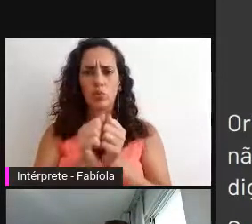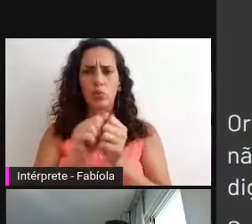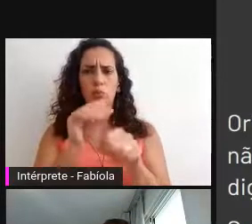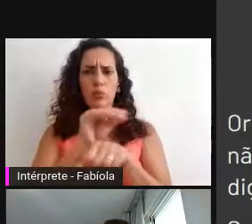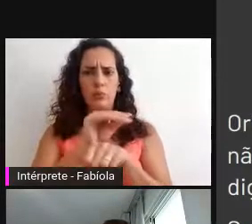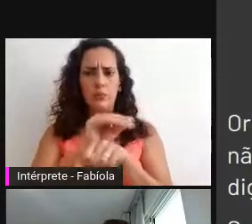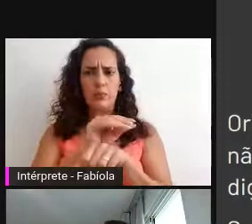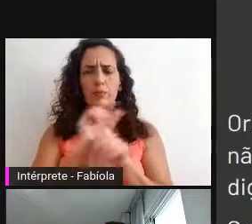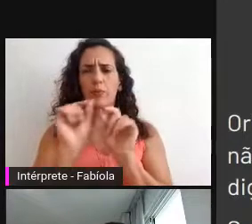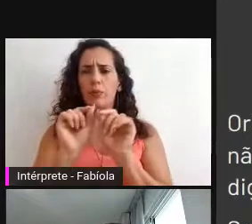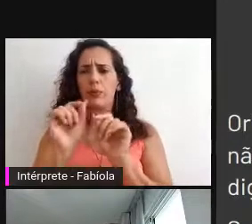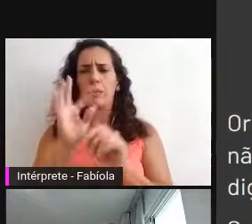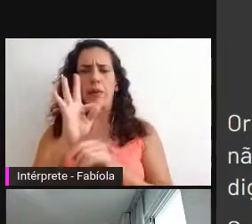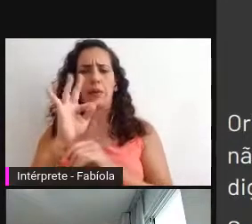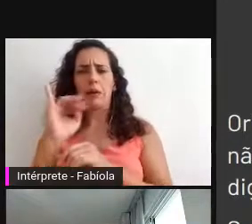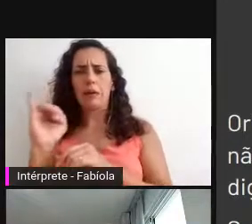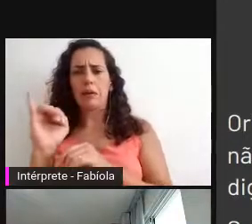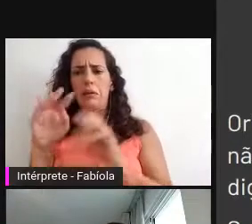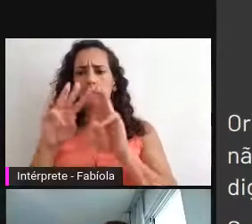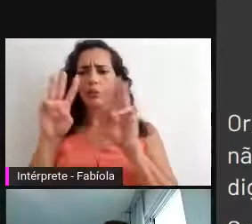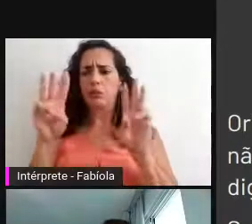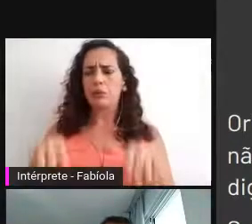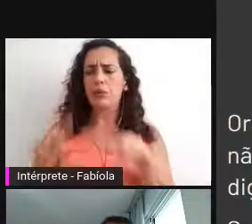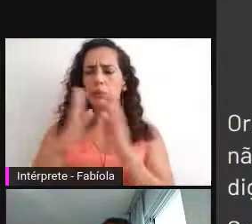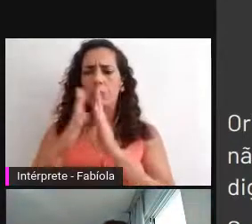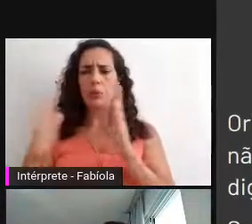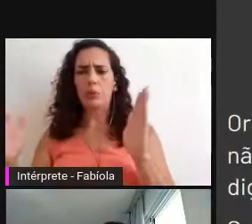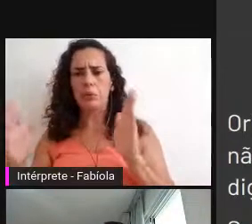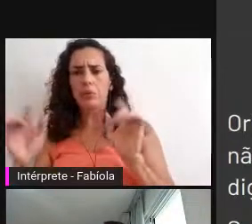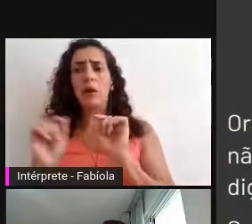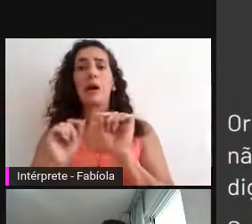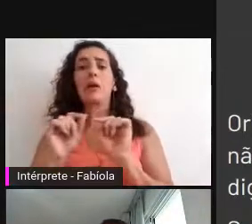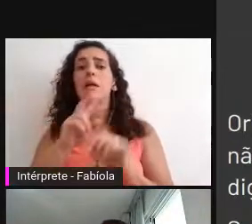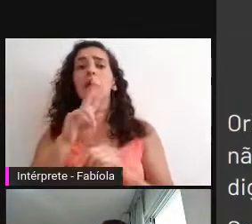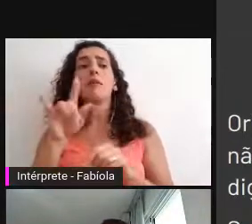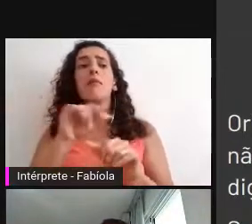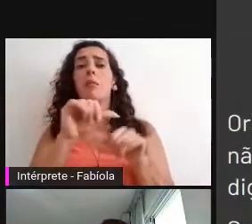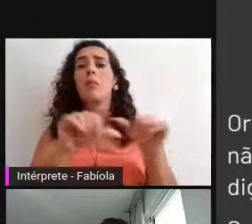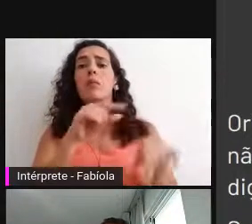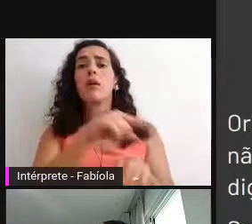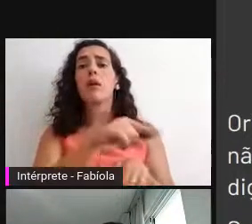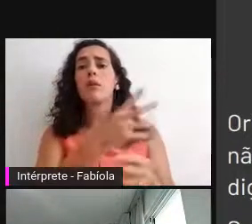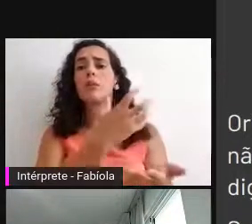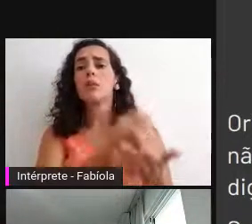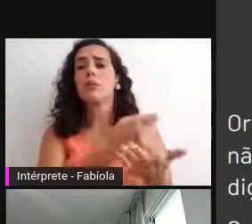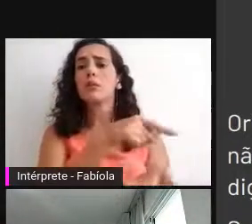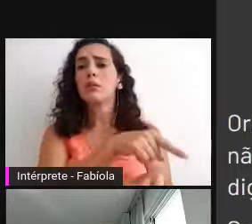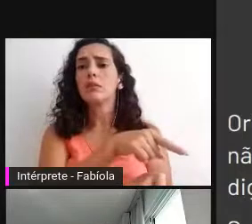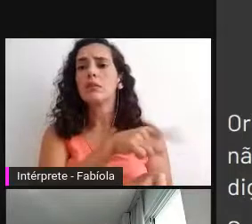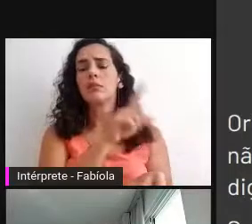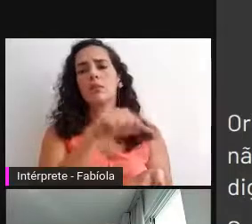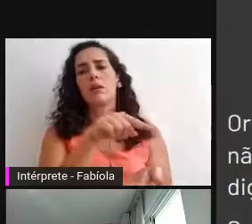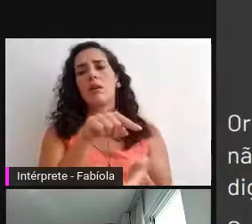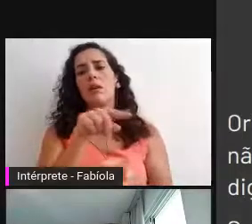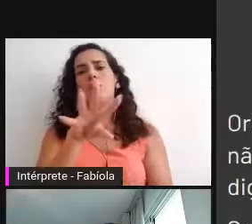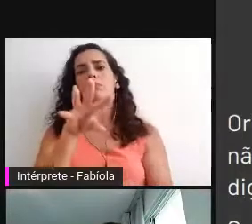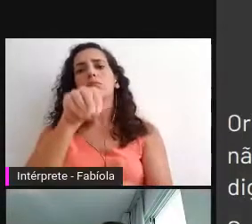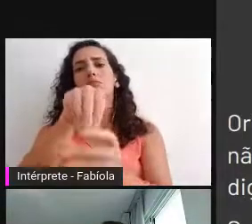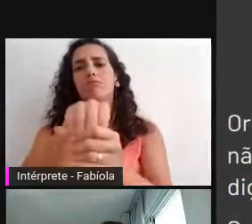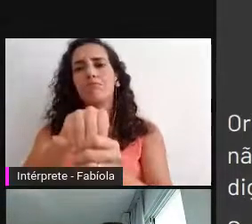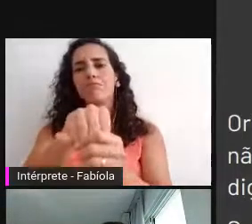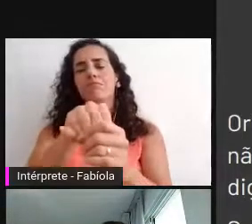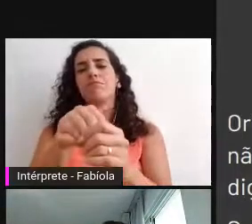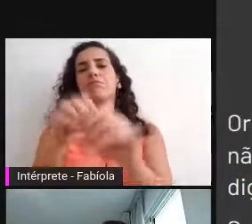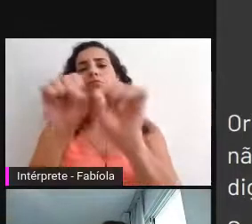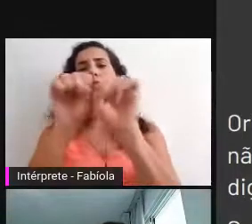política, quem vai converter? O ambiente. O repositório digital confiável, baseado numa